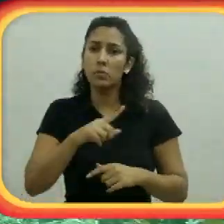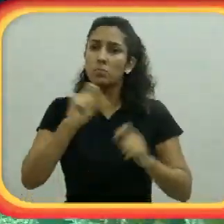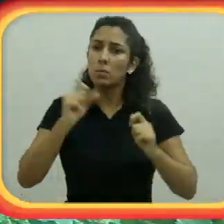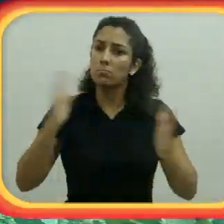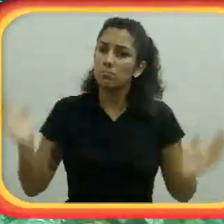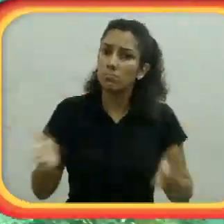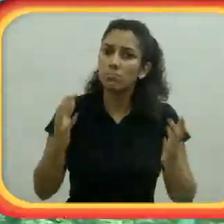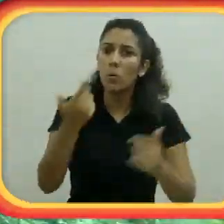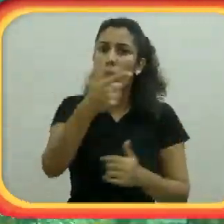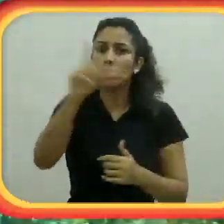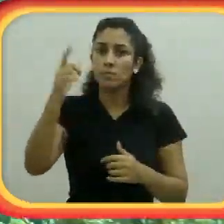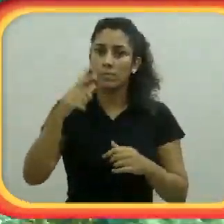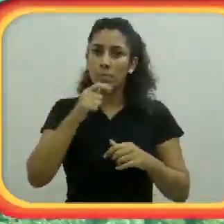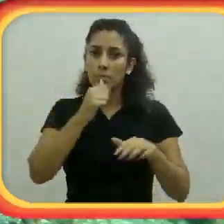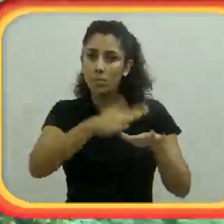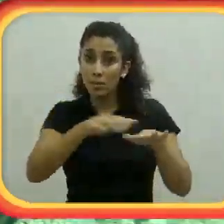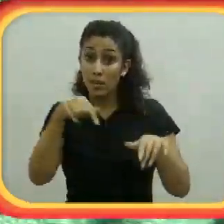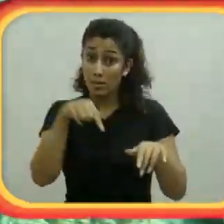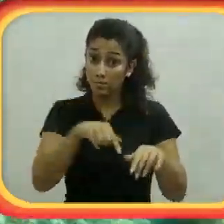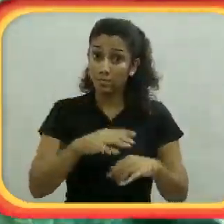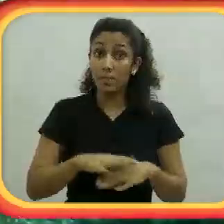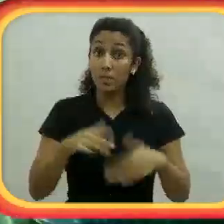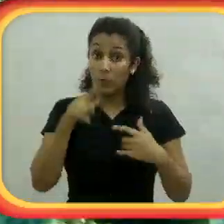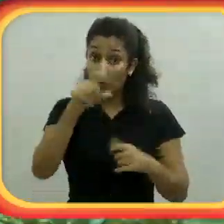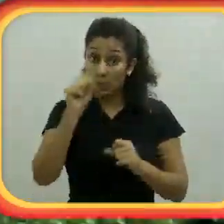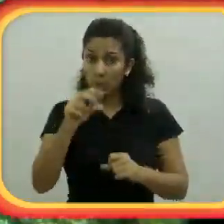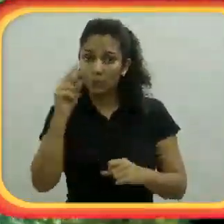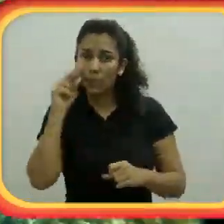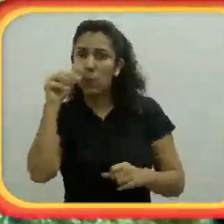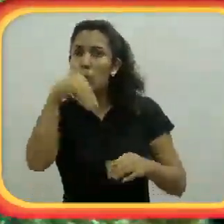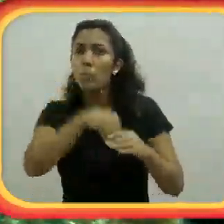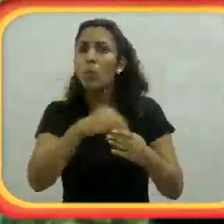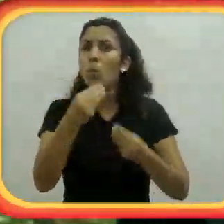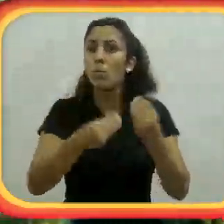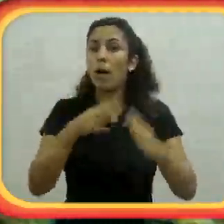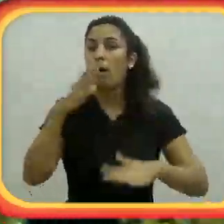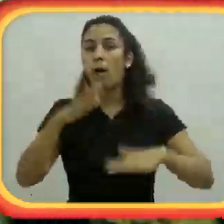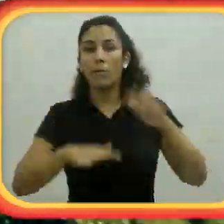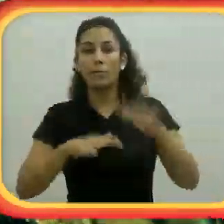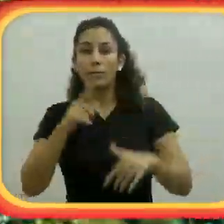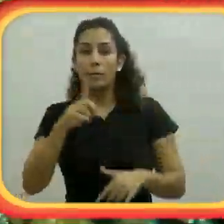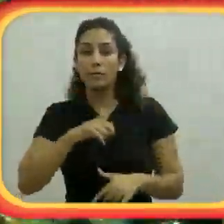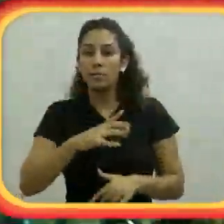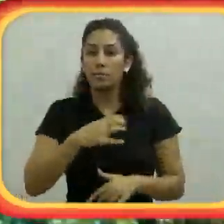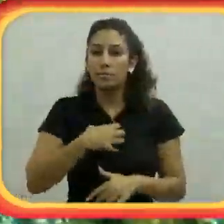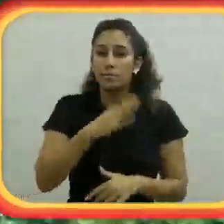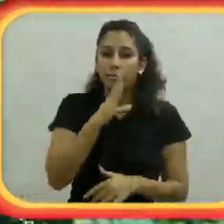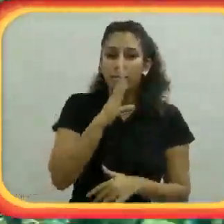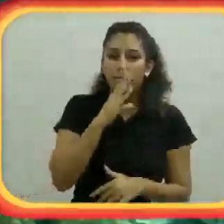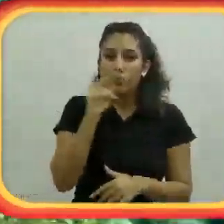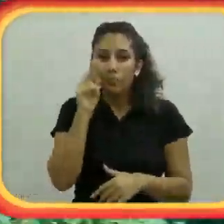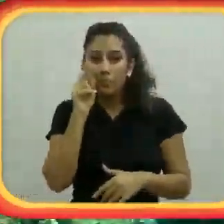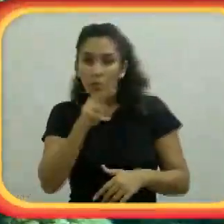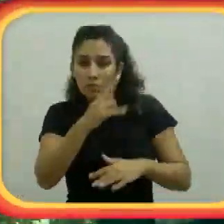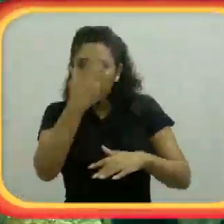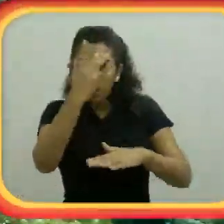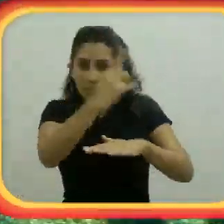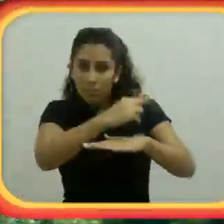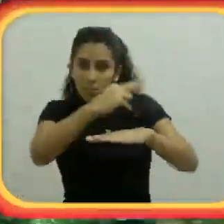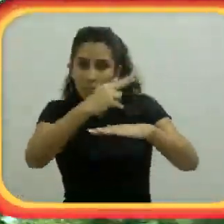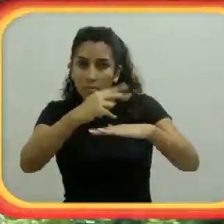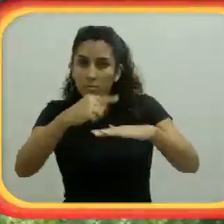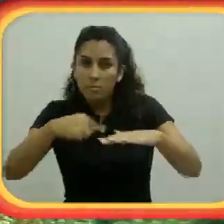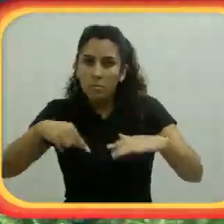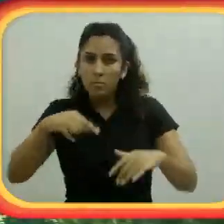todas. E, além disso, você poder interagir com aqueles seres marinhos que estão ali. Então você pode ver o